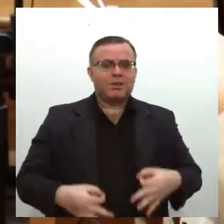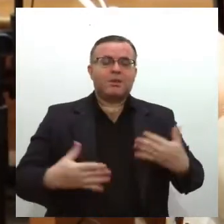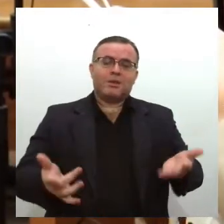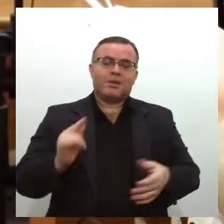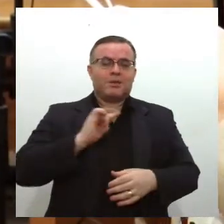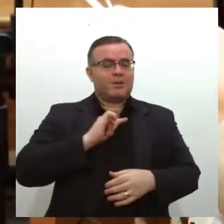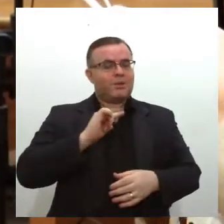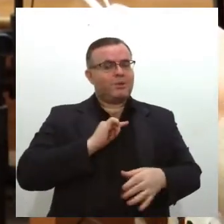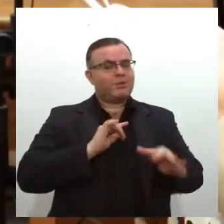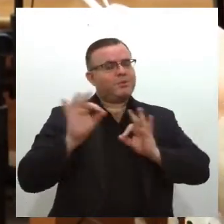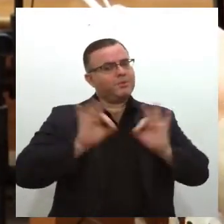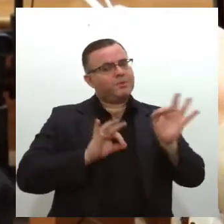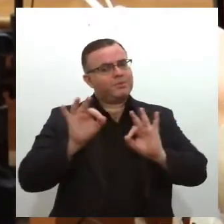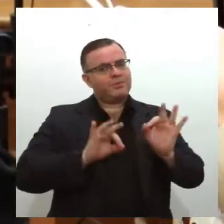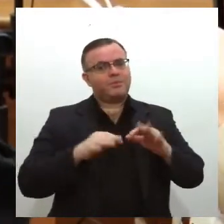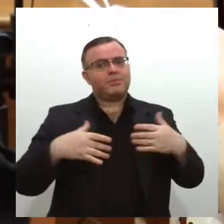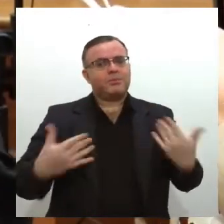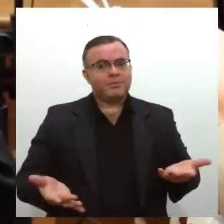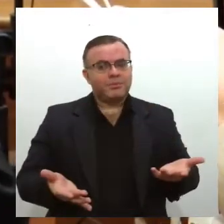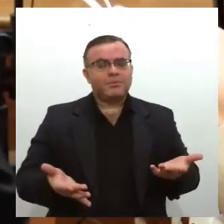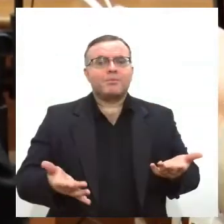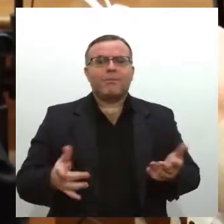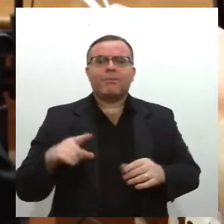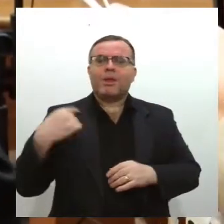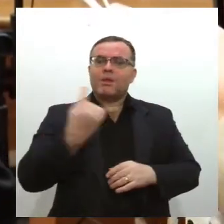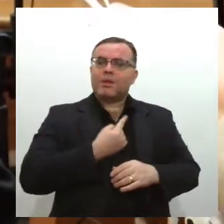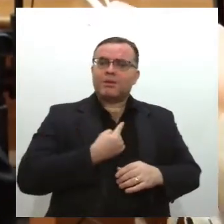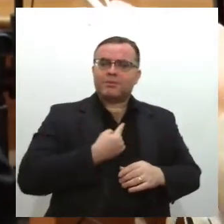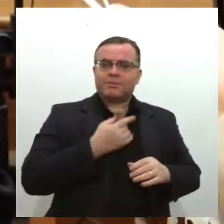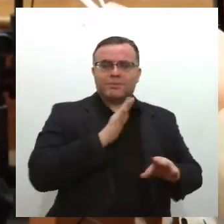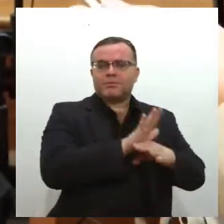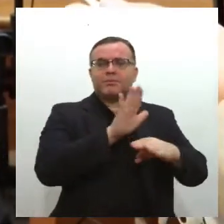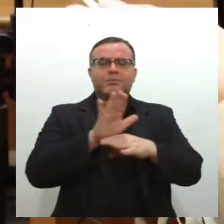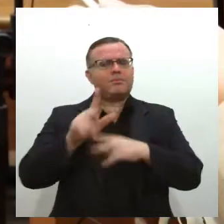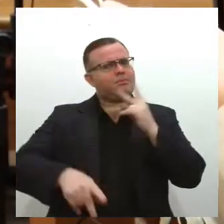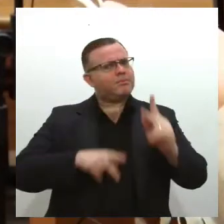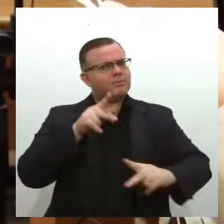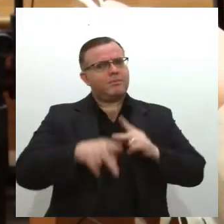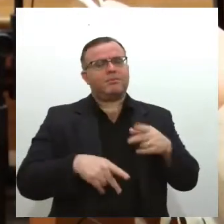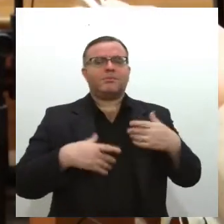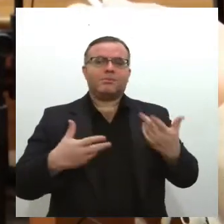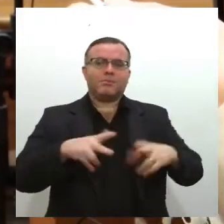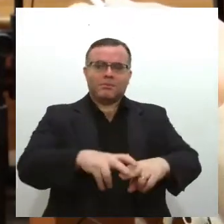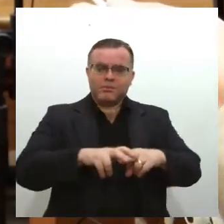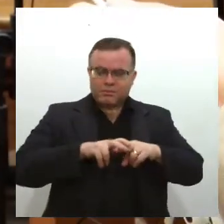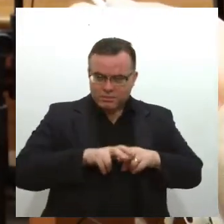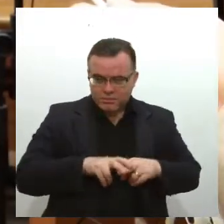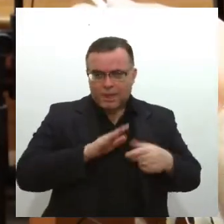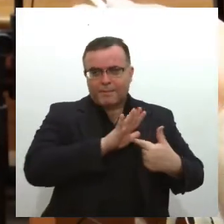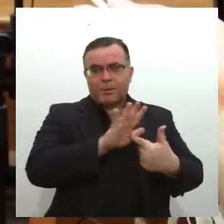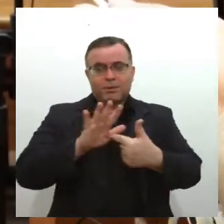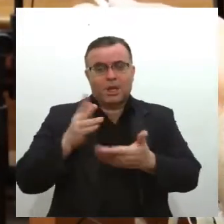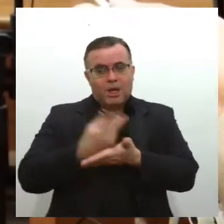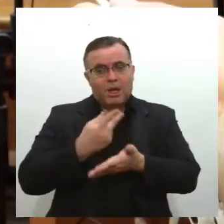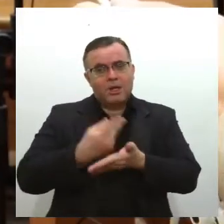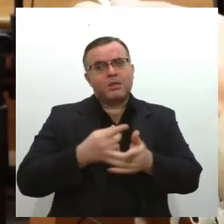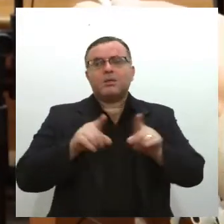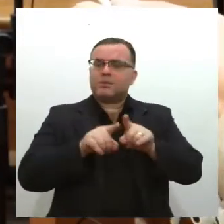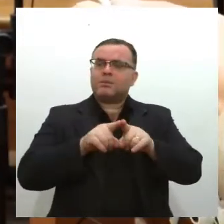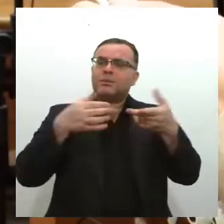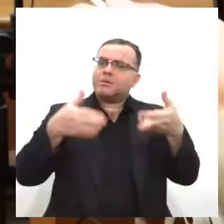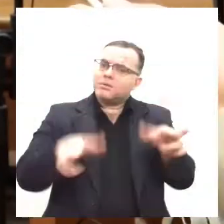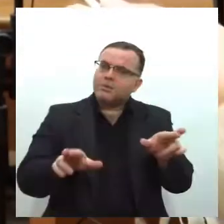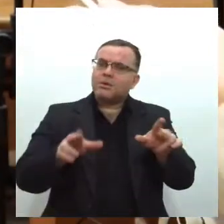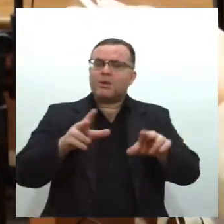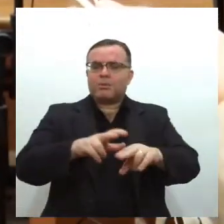organização, é bem-estar para o nosso povo. Então, mais do que a gente apontar erros, a gente também quer apontar soluções. E esse